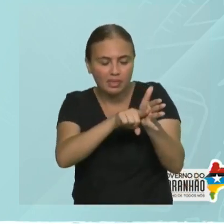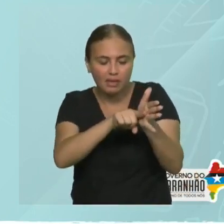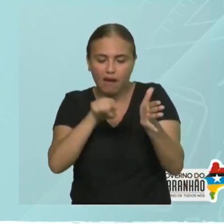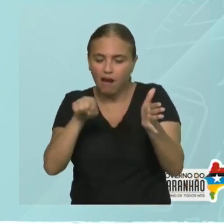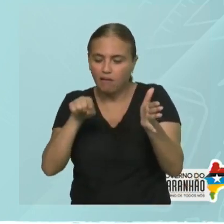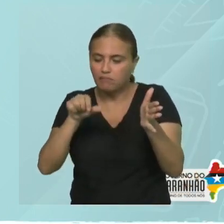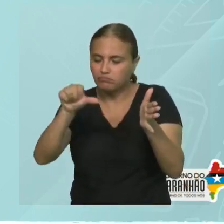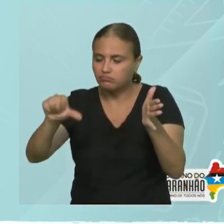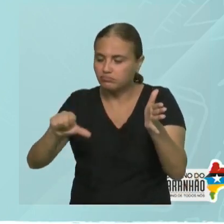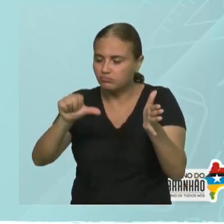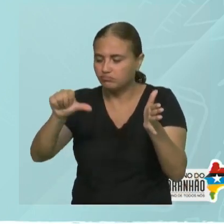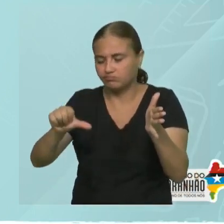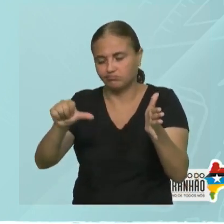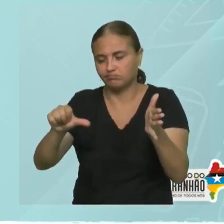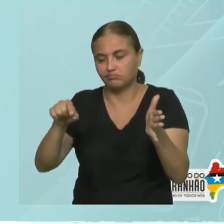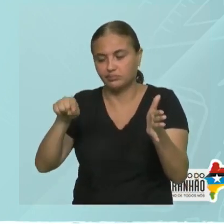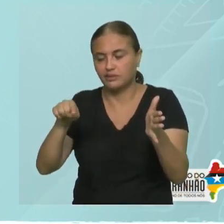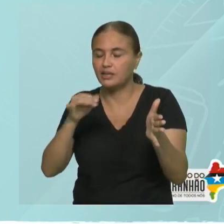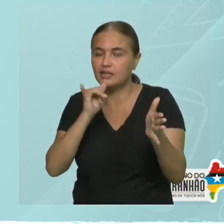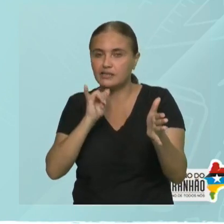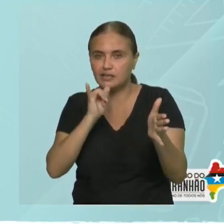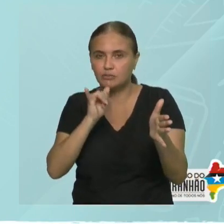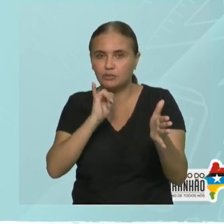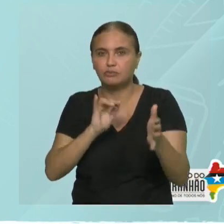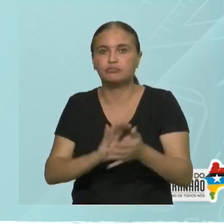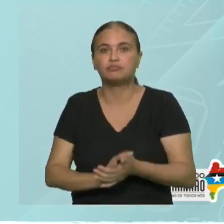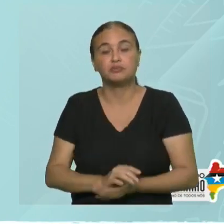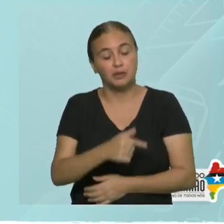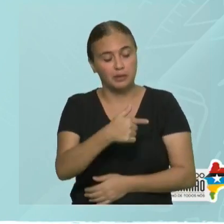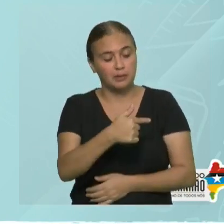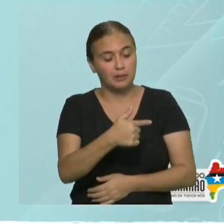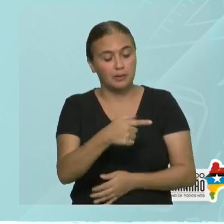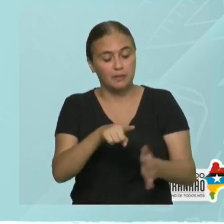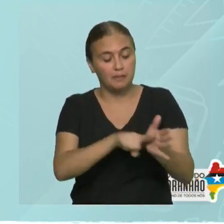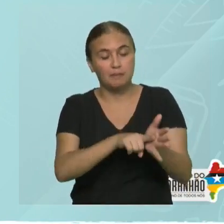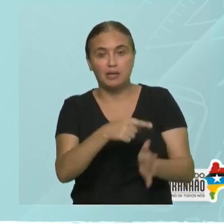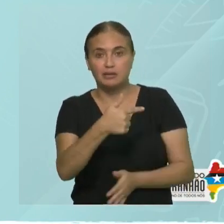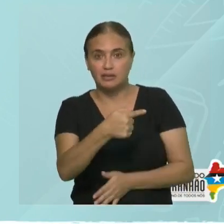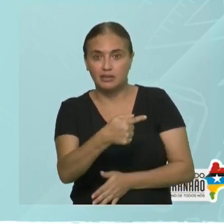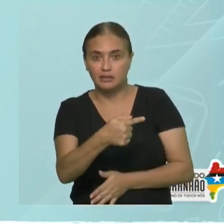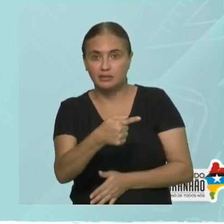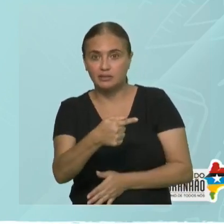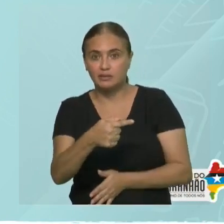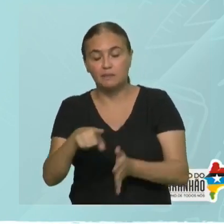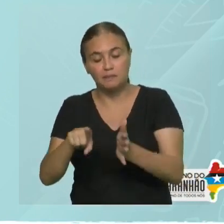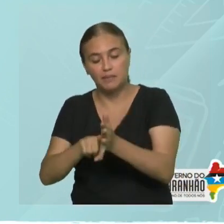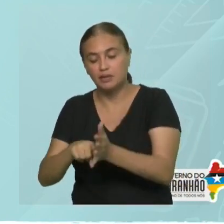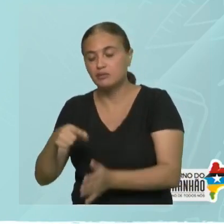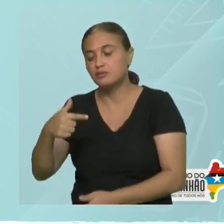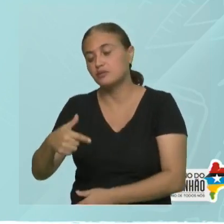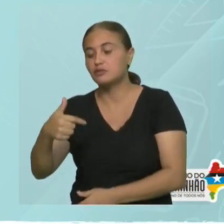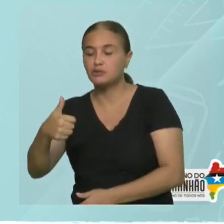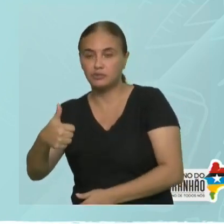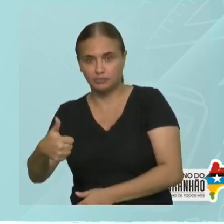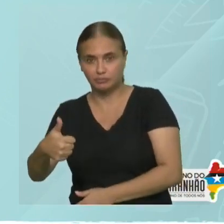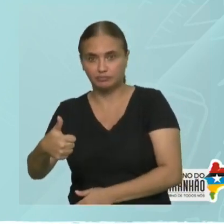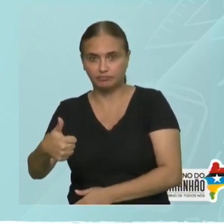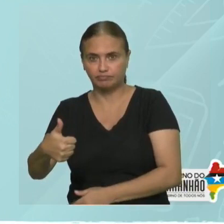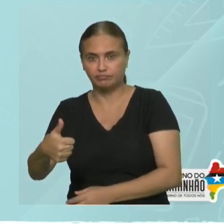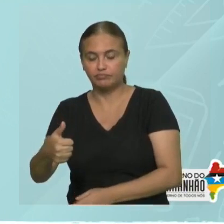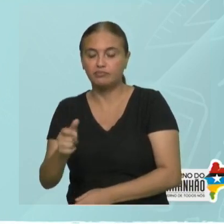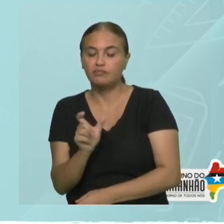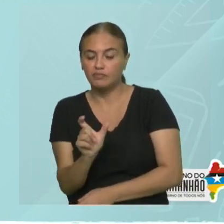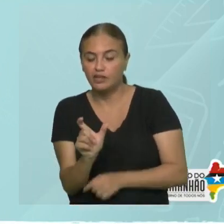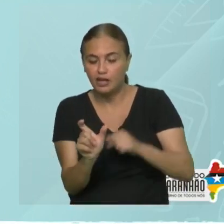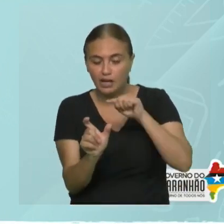que está à frente dele. Outro exemplo. Menos 7, menos, menos 21. Observa que o sinal de